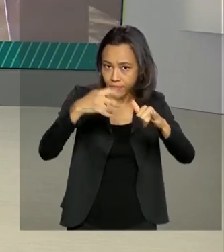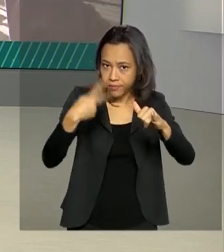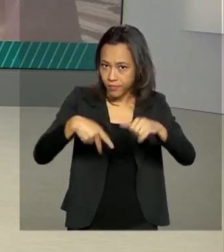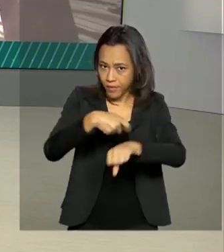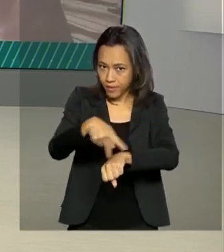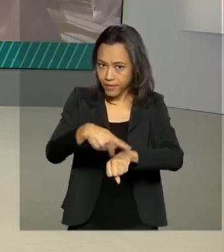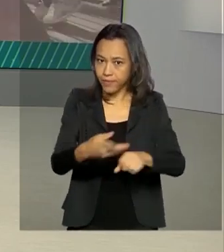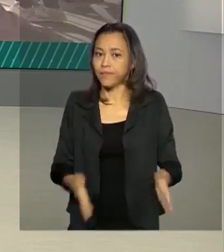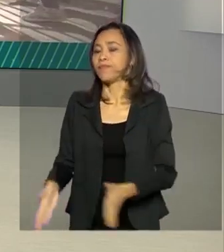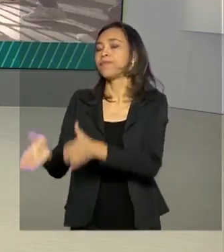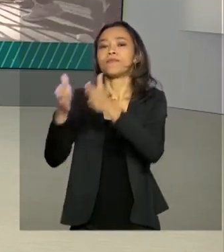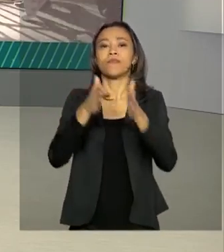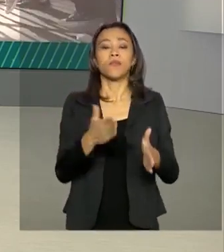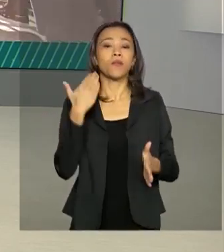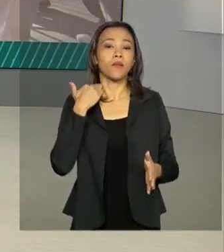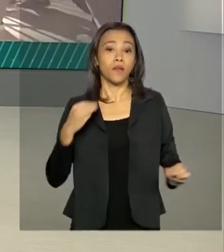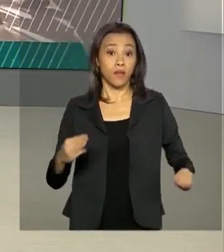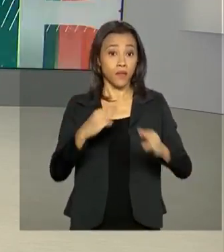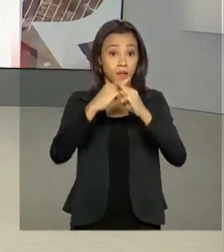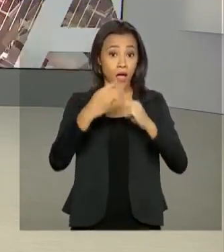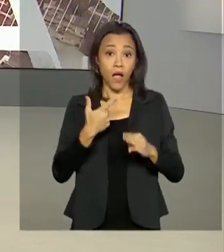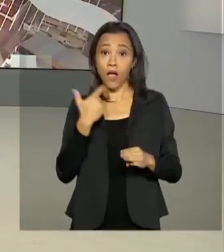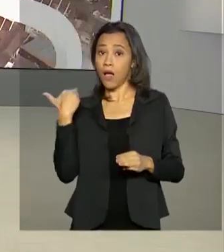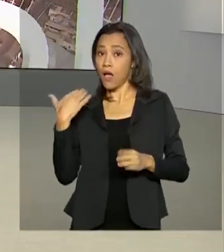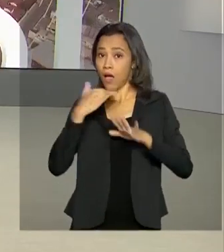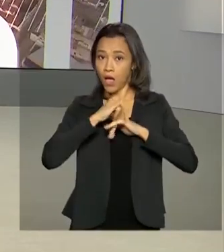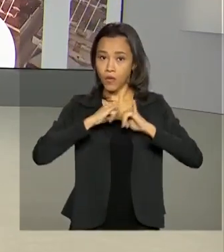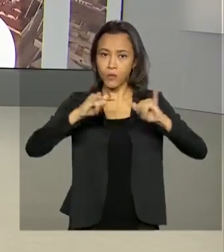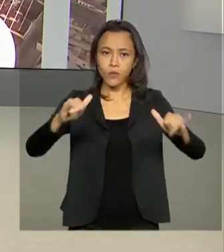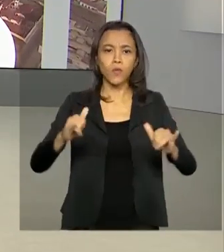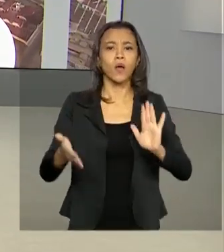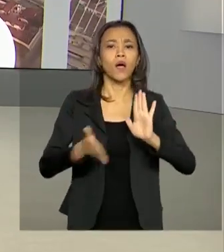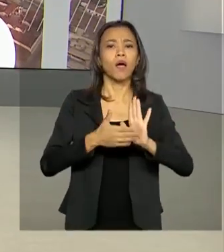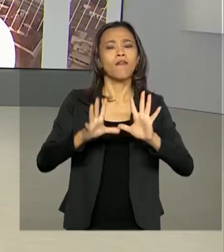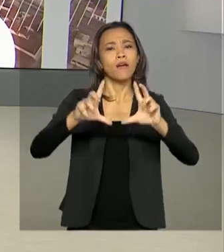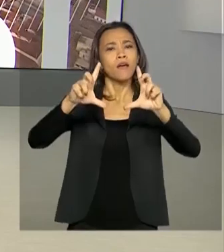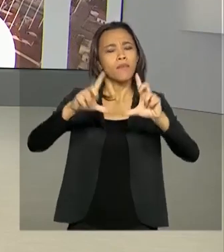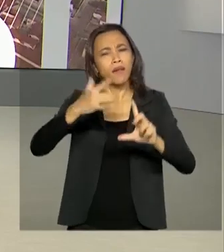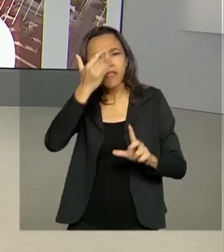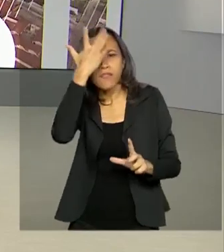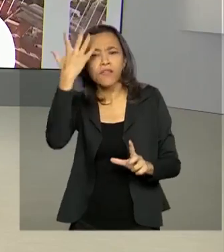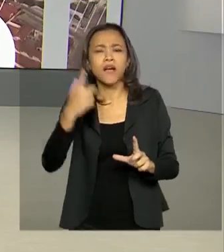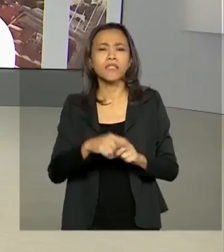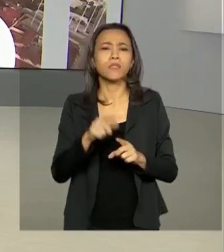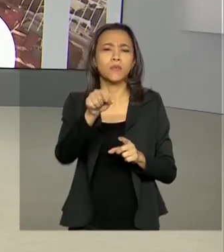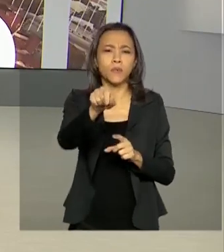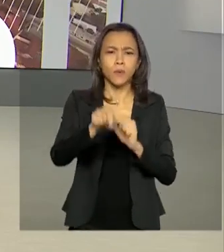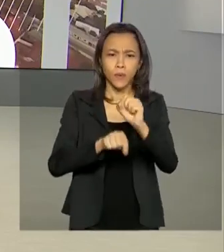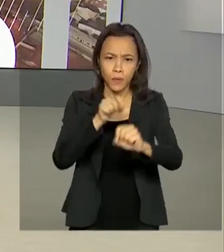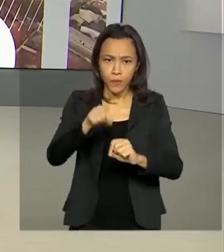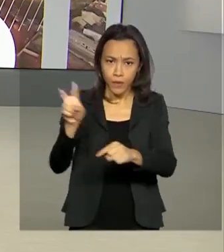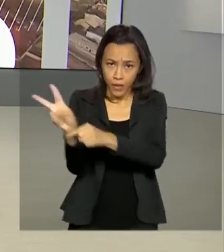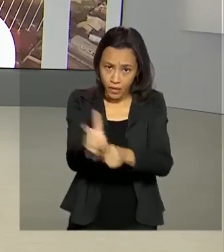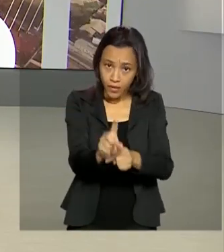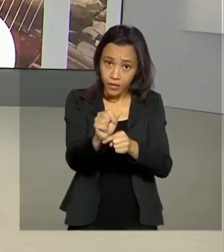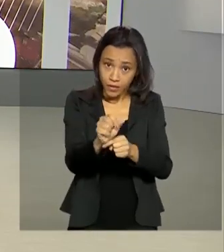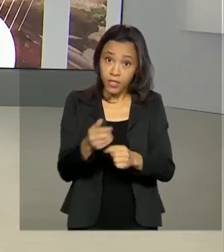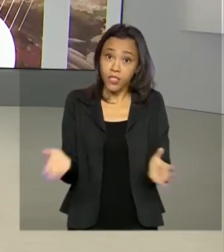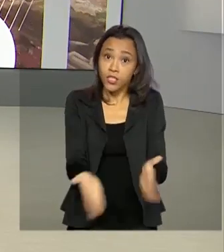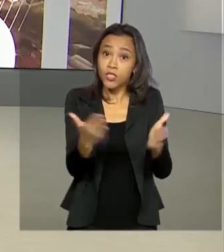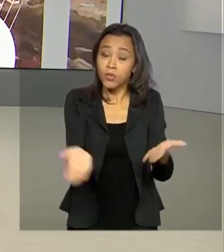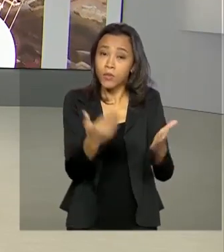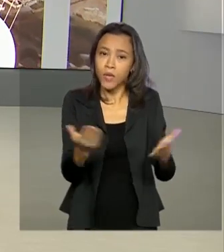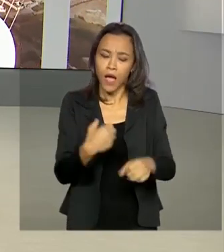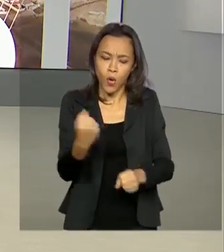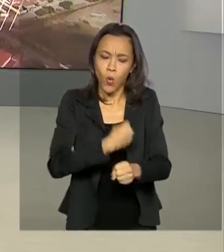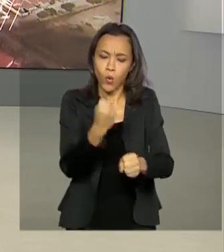A Caixa Econômica Federal anunciou medidas para facilitar o financiamento habitacional e estimular o setor da construção civil. As